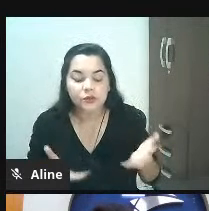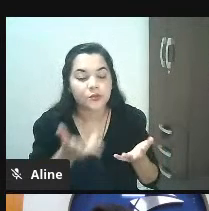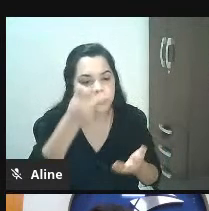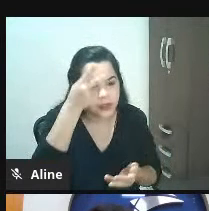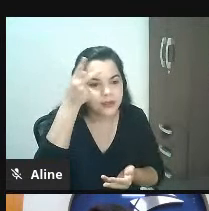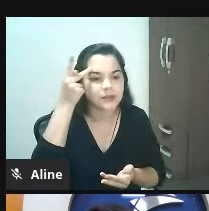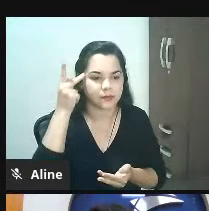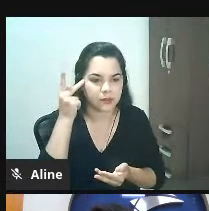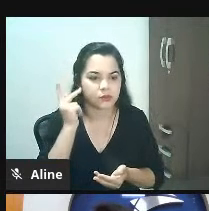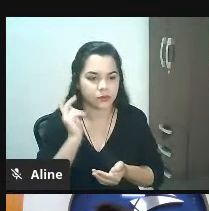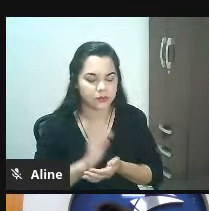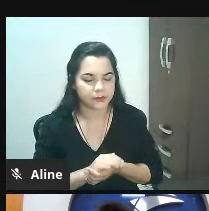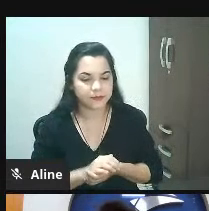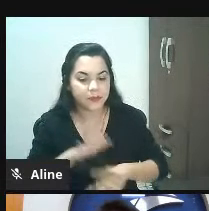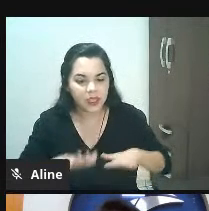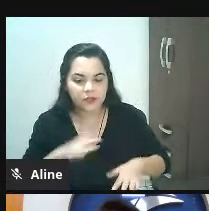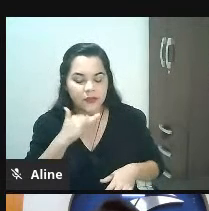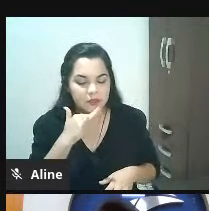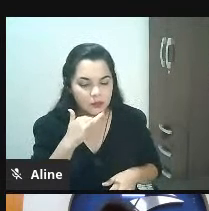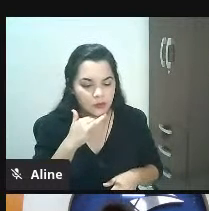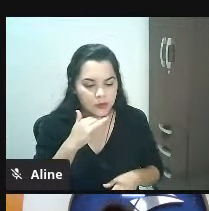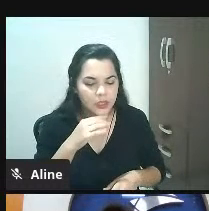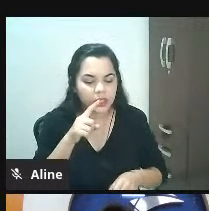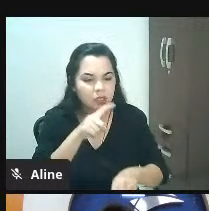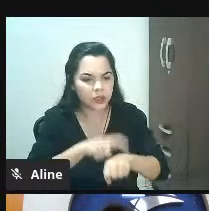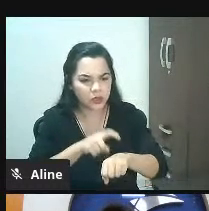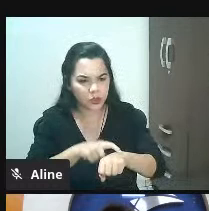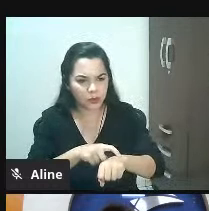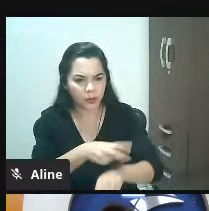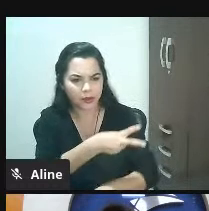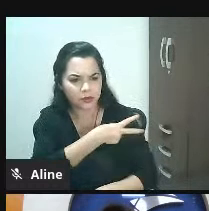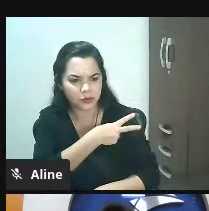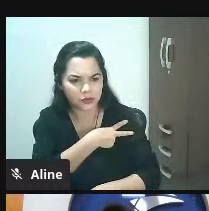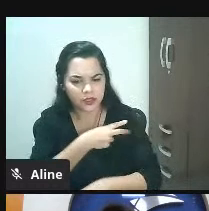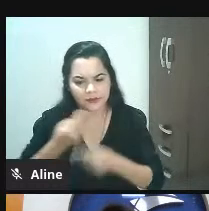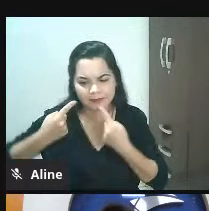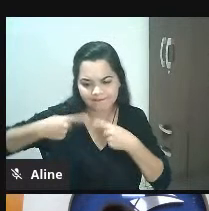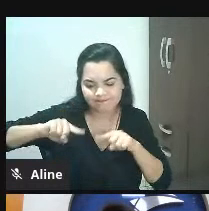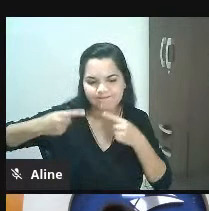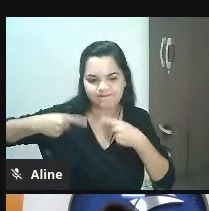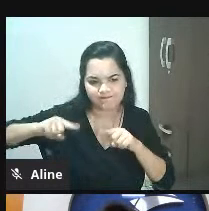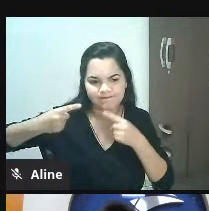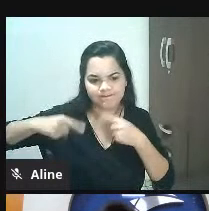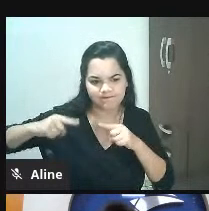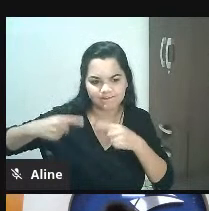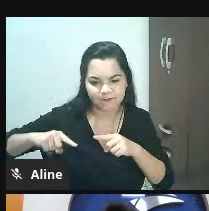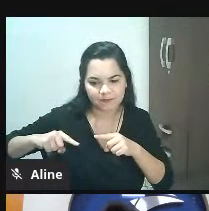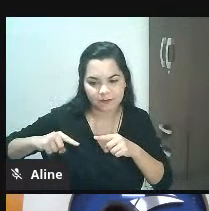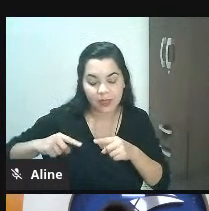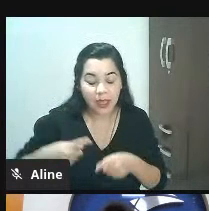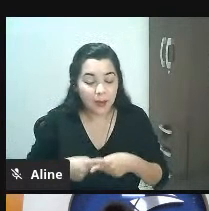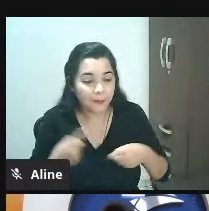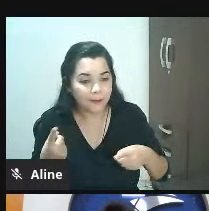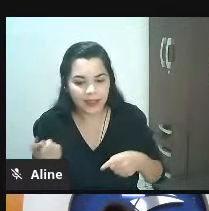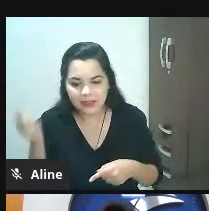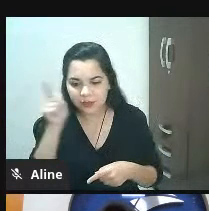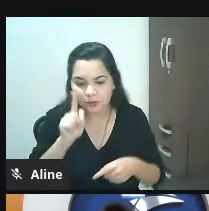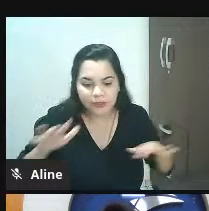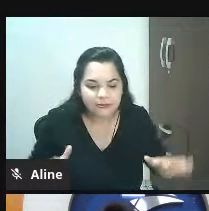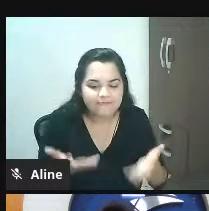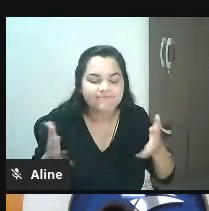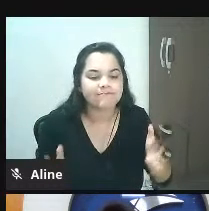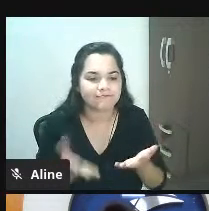muito ruim quando você tem uma liderança que reclama do time, mas não necessariamente está dando exemplo para o time. Ok?